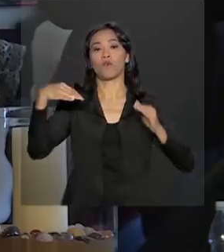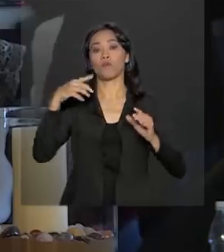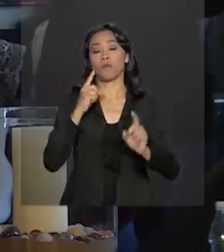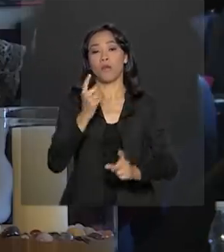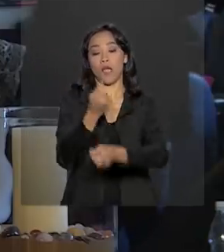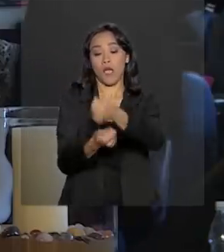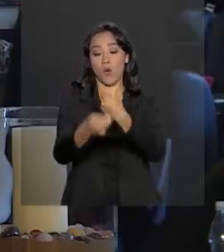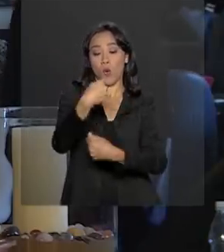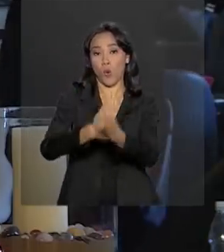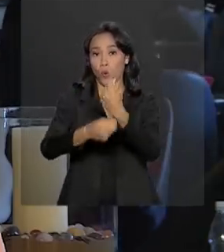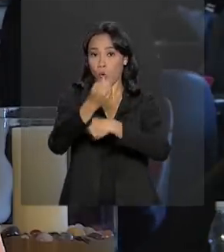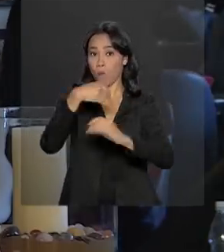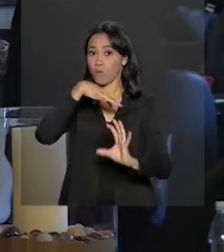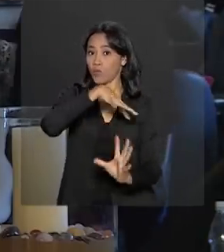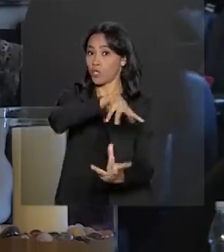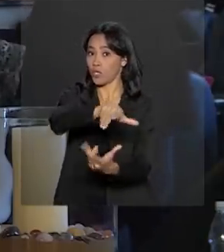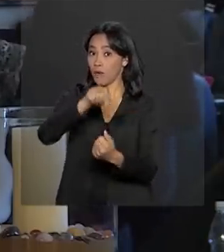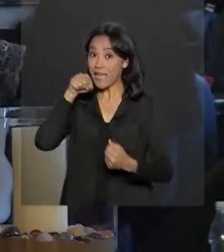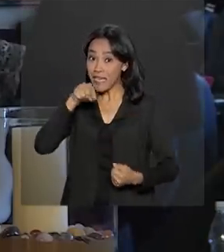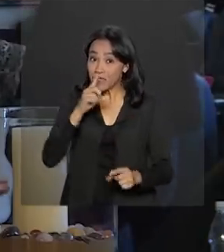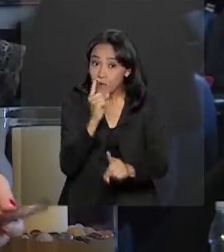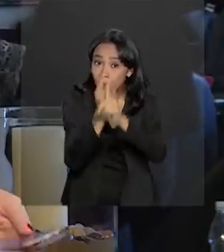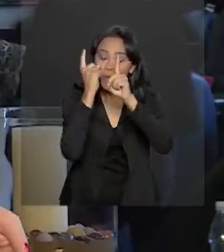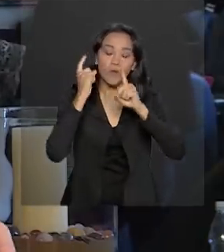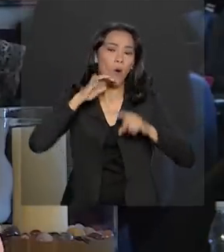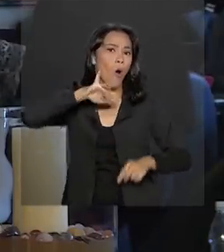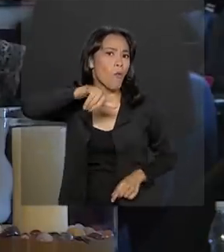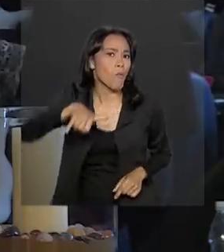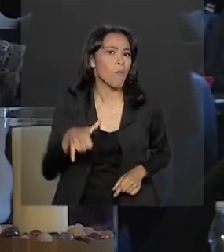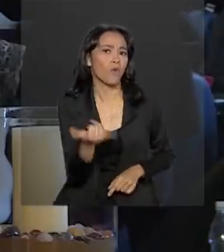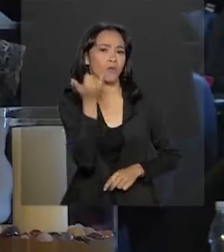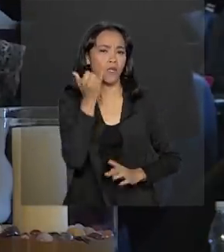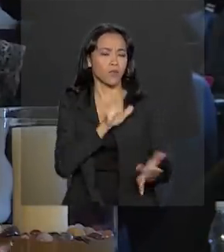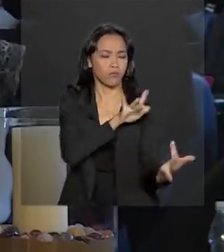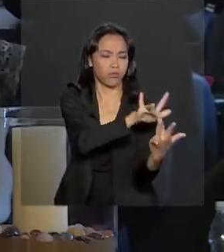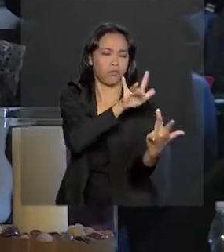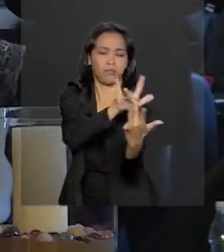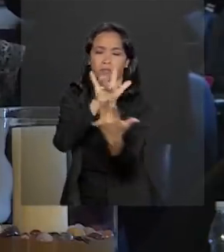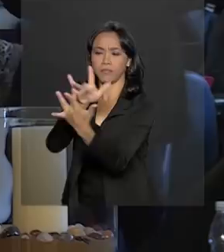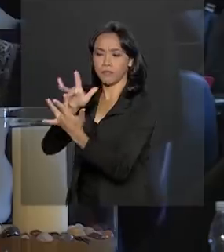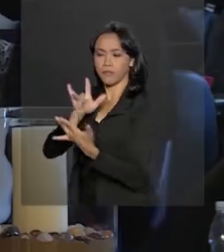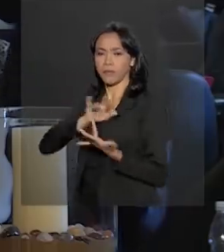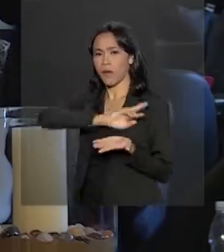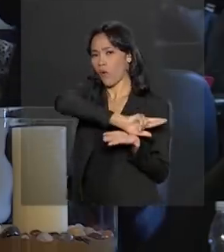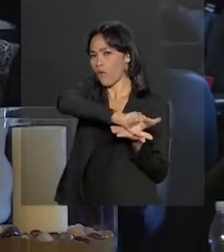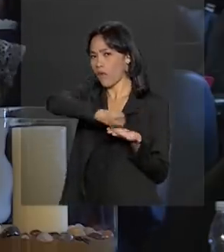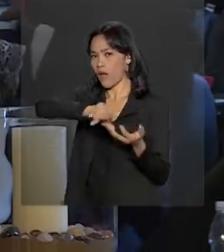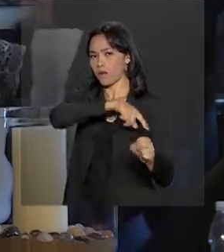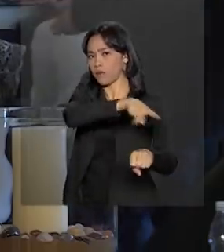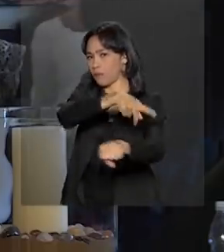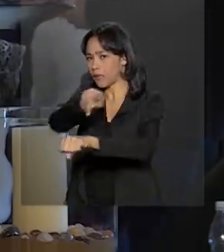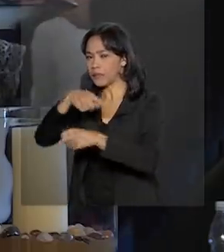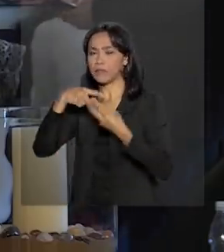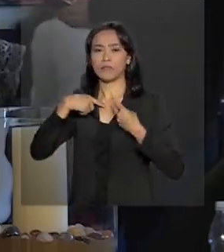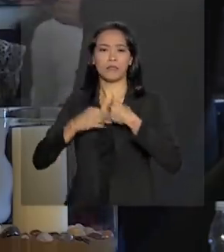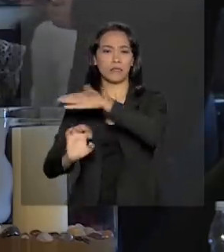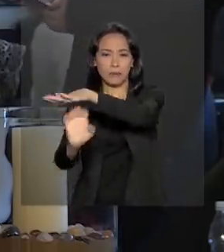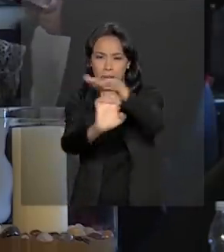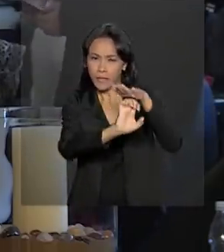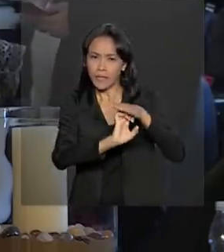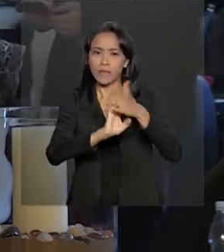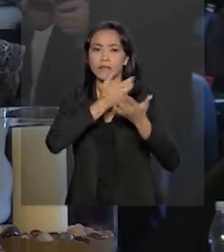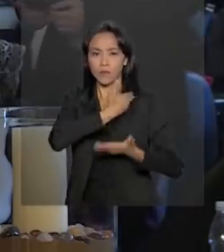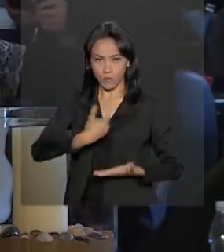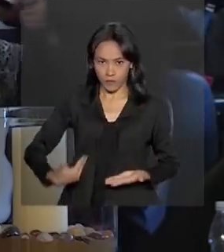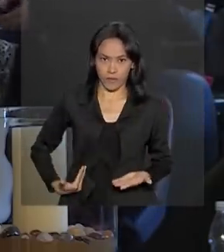encontro, esse evento, é uma oportunidade de intercâmbio de negócios entre instituições, empresas e governos.